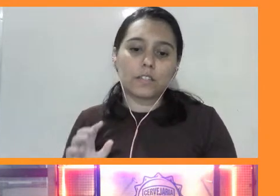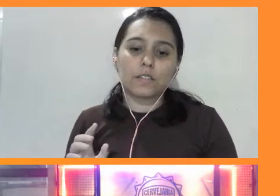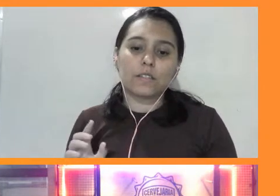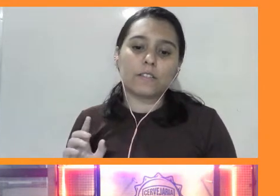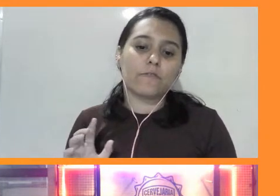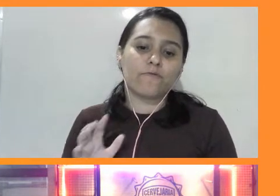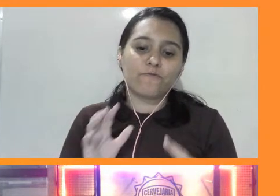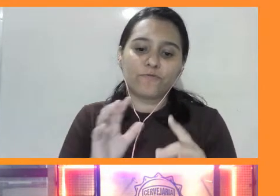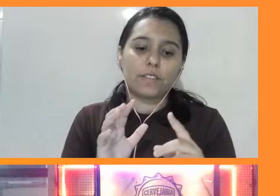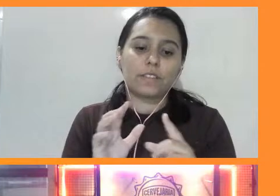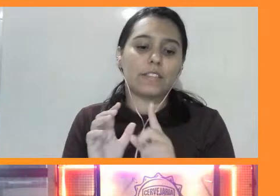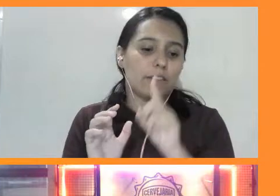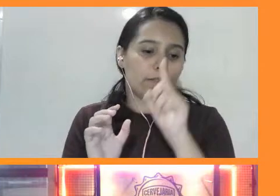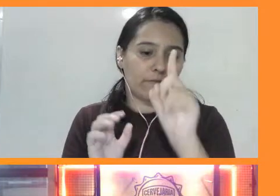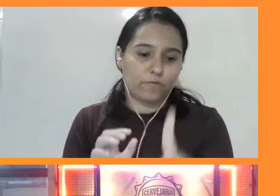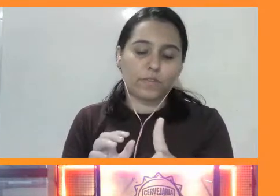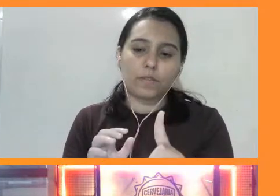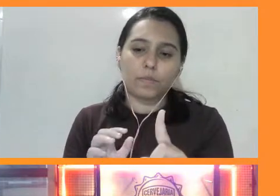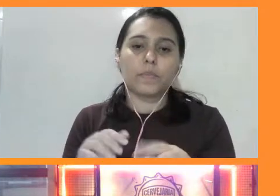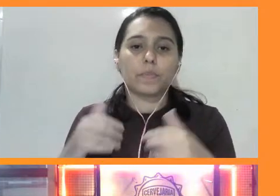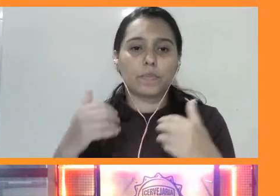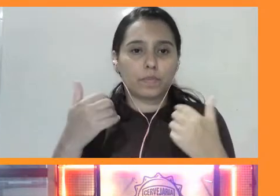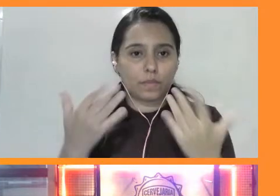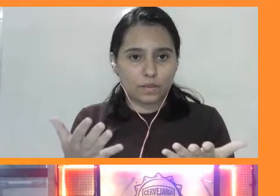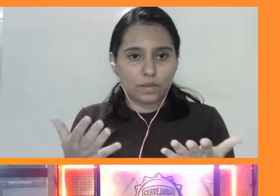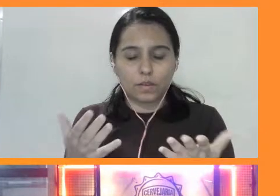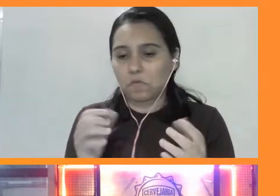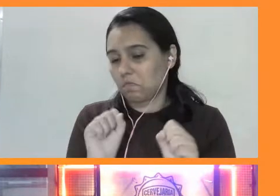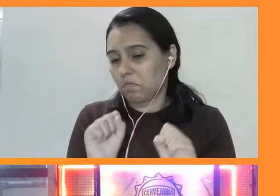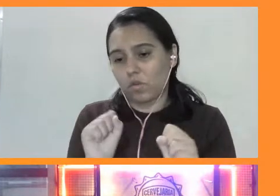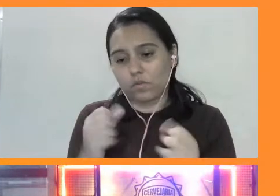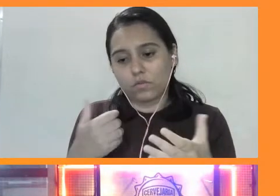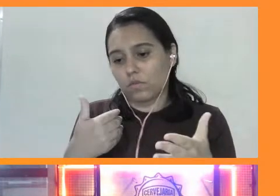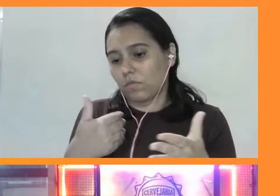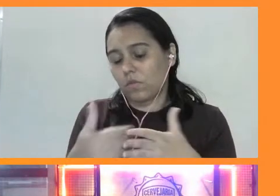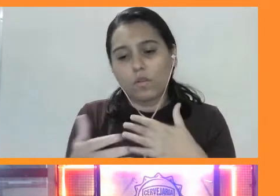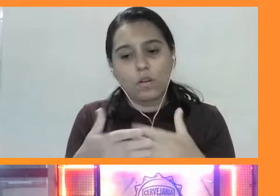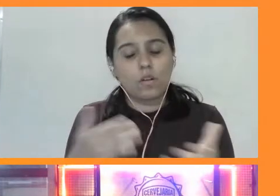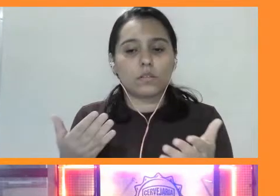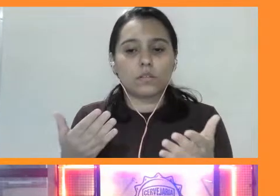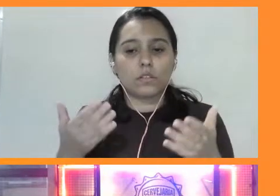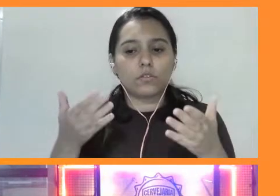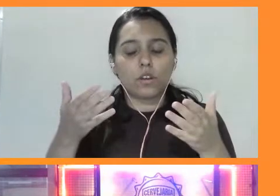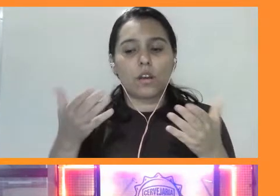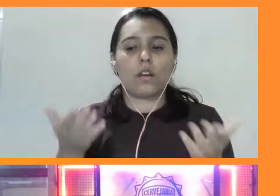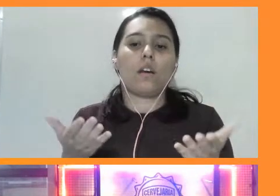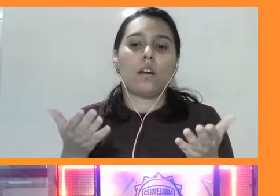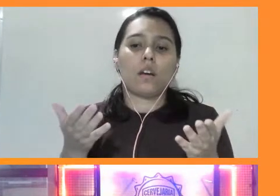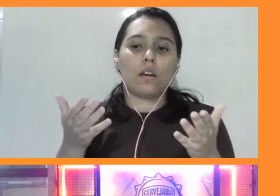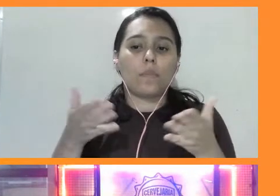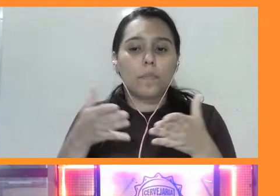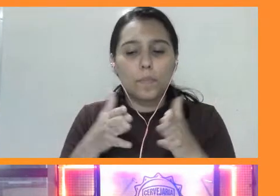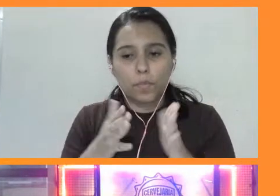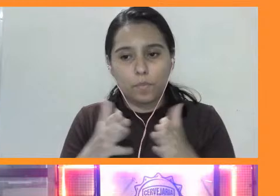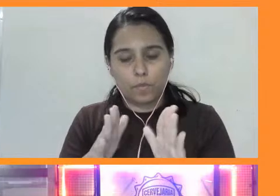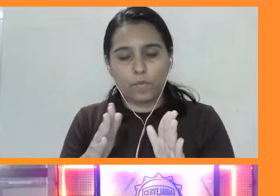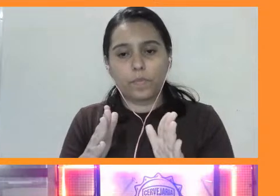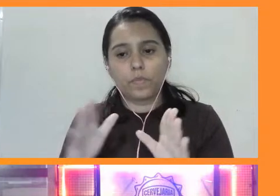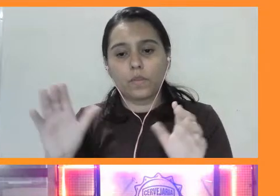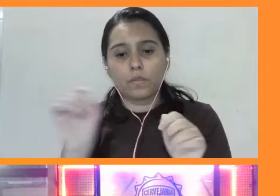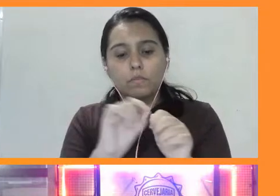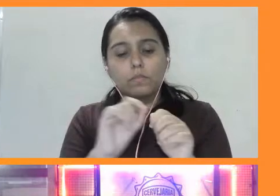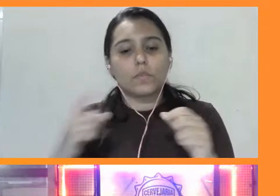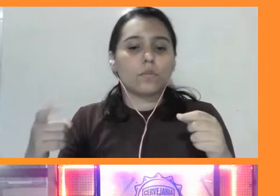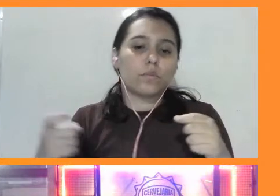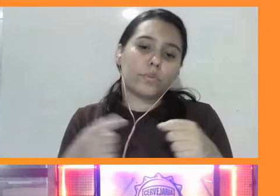investimento na reprodução, ou em qualquer que seja o âmbito, né? Realmente sugere para as fêmeas uma melhor qualidade. Naquele